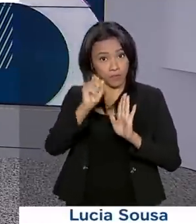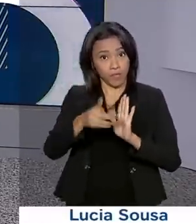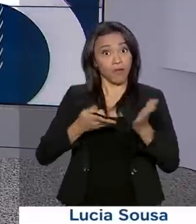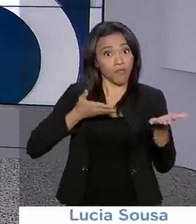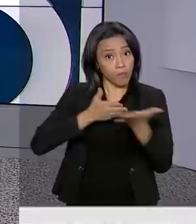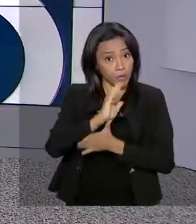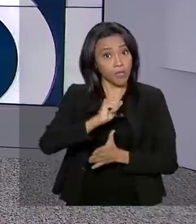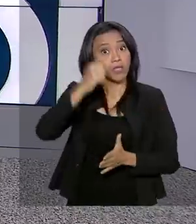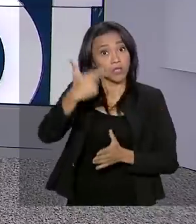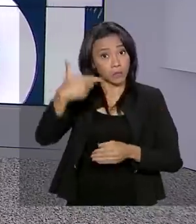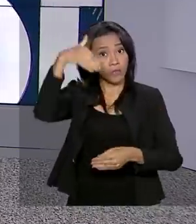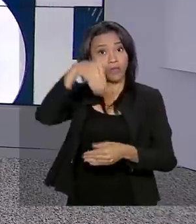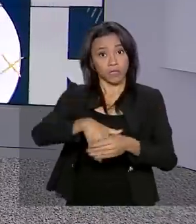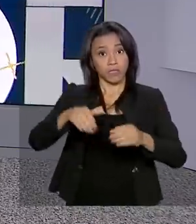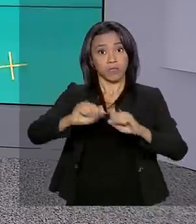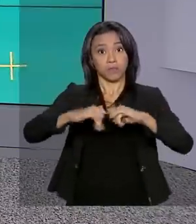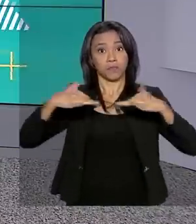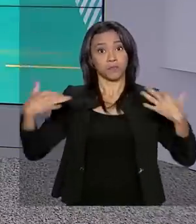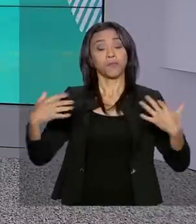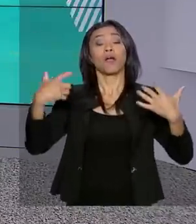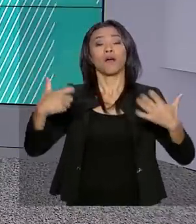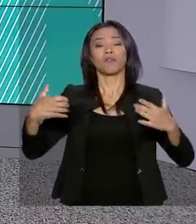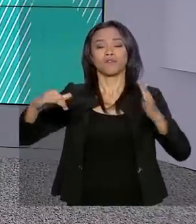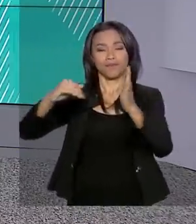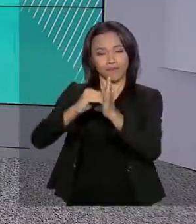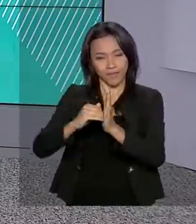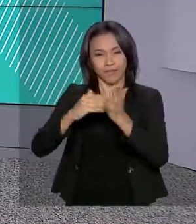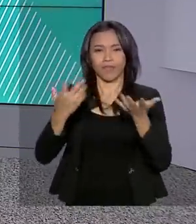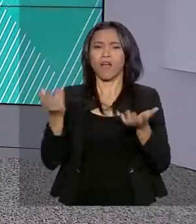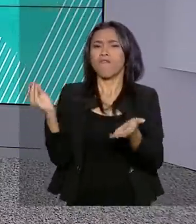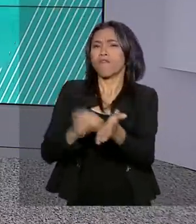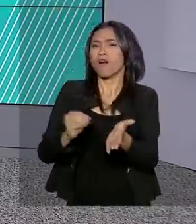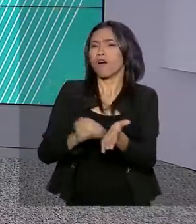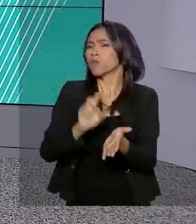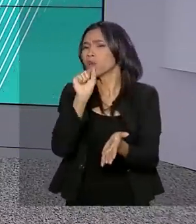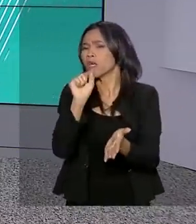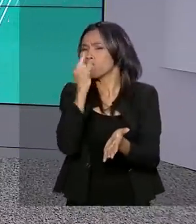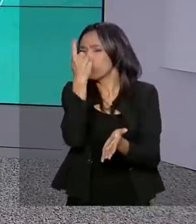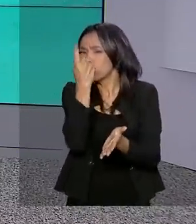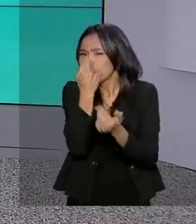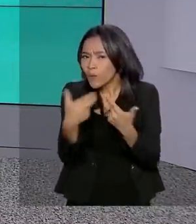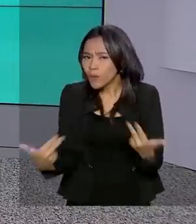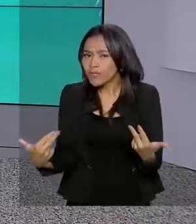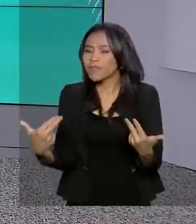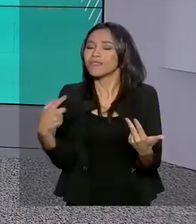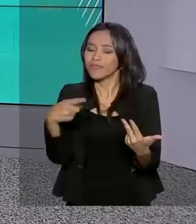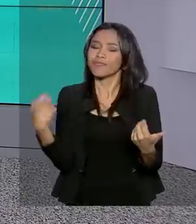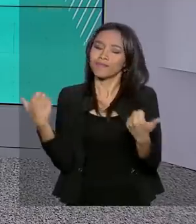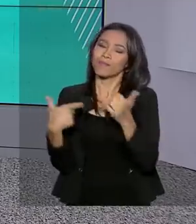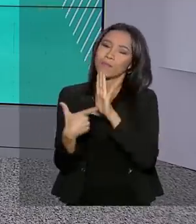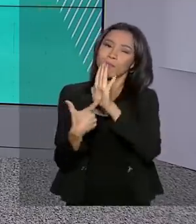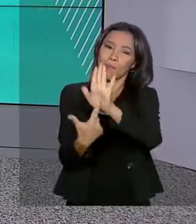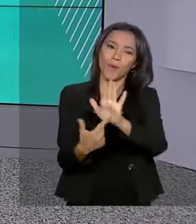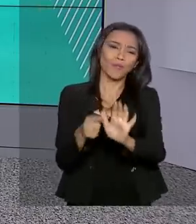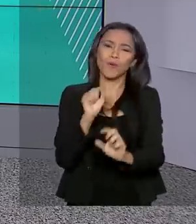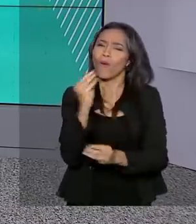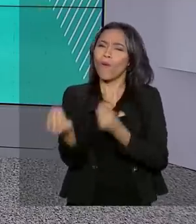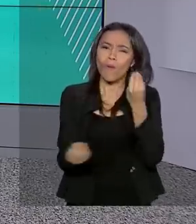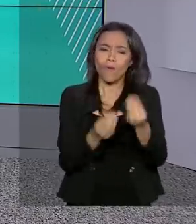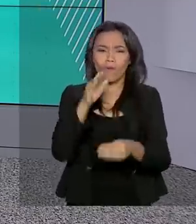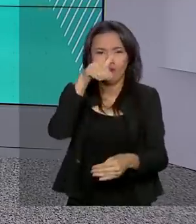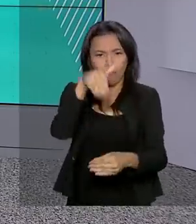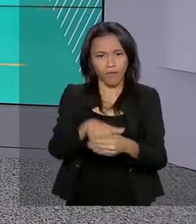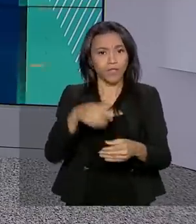Federal e a Casa conclui hoje a votação da matéria. Agora falta somente um destaque. Mariana Jungmann mostra pra gente como foi a